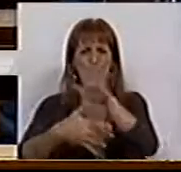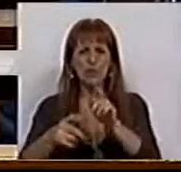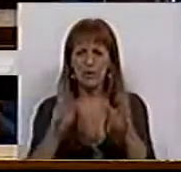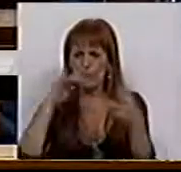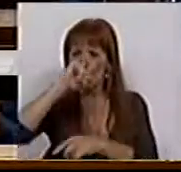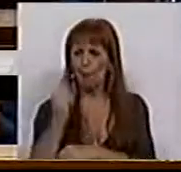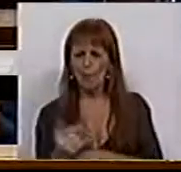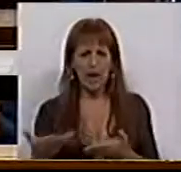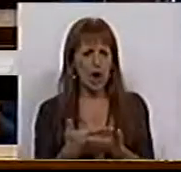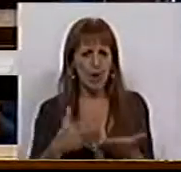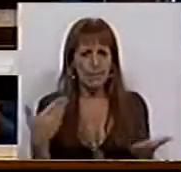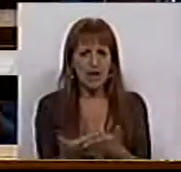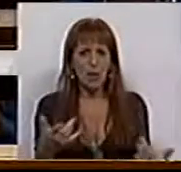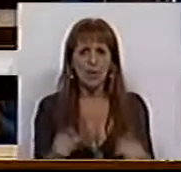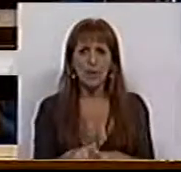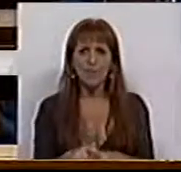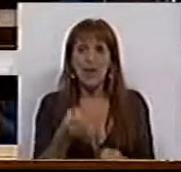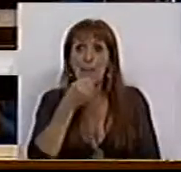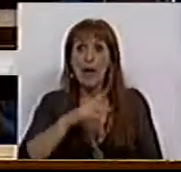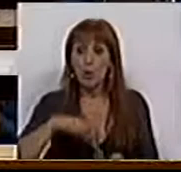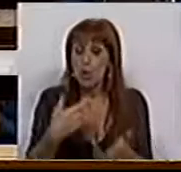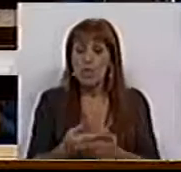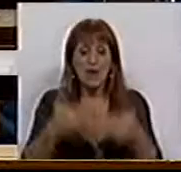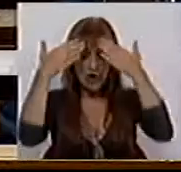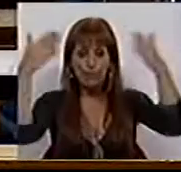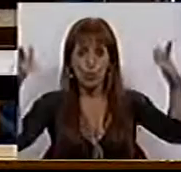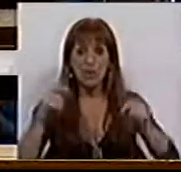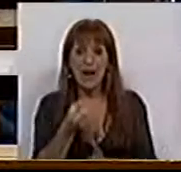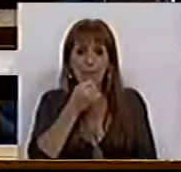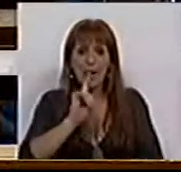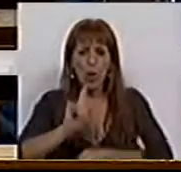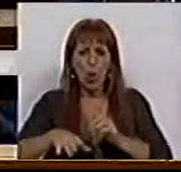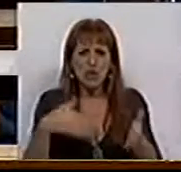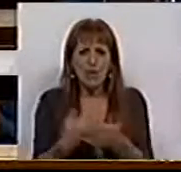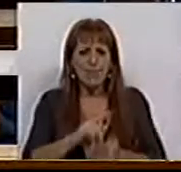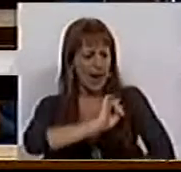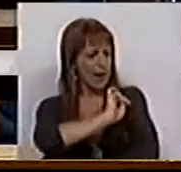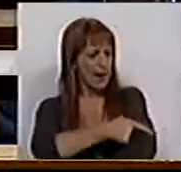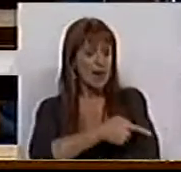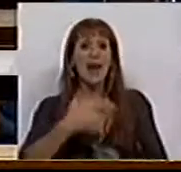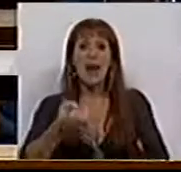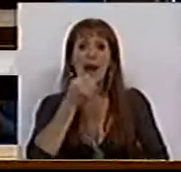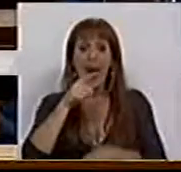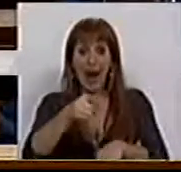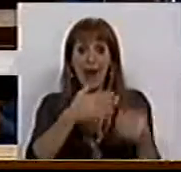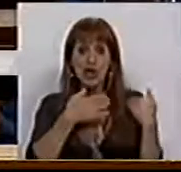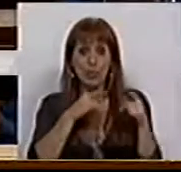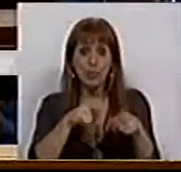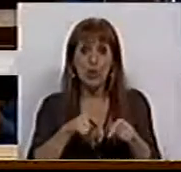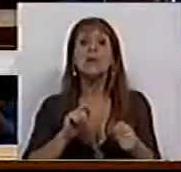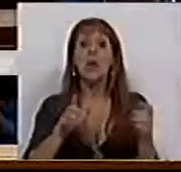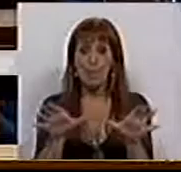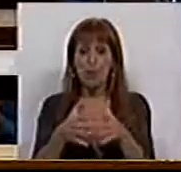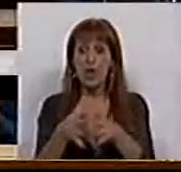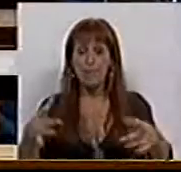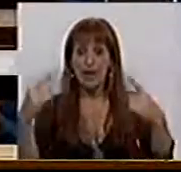definhamento de uma economia, é a perda daquilo que nos dá democracia, é a perda daquilo que nos dá soberania e essa é a responsabilidade das